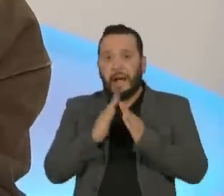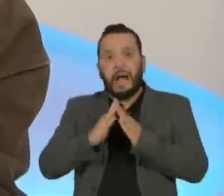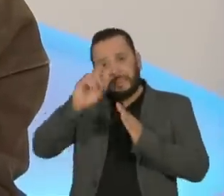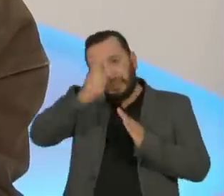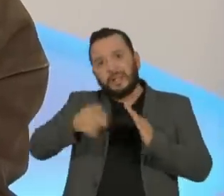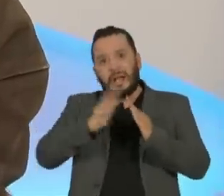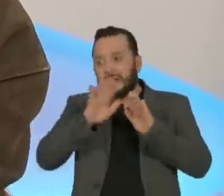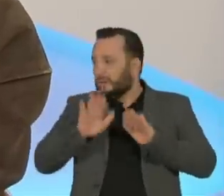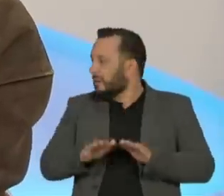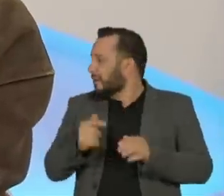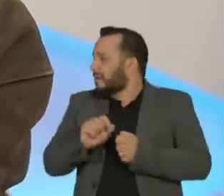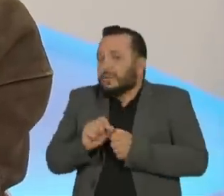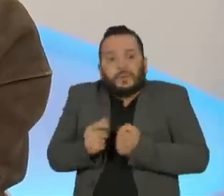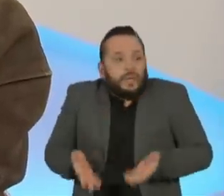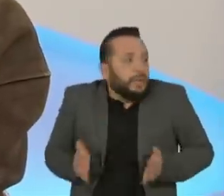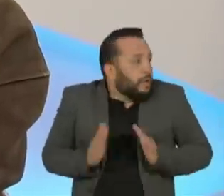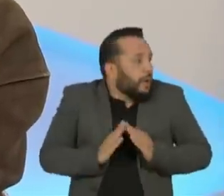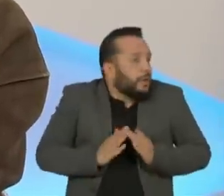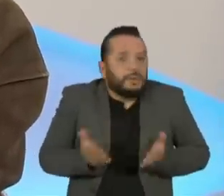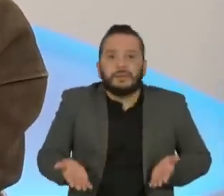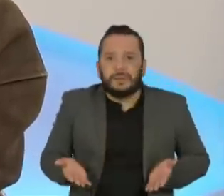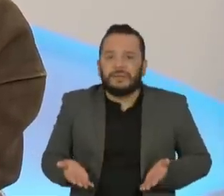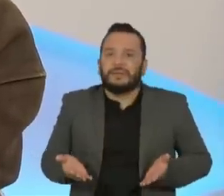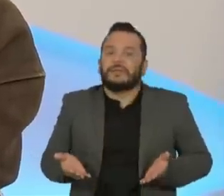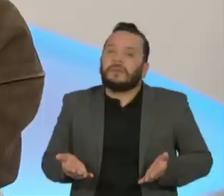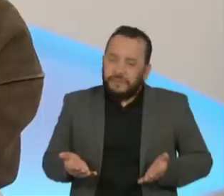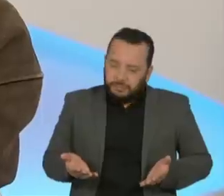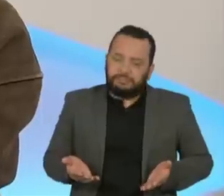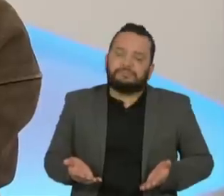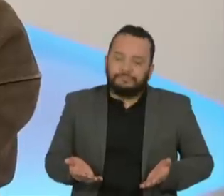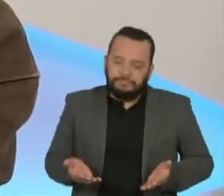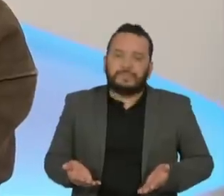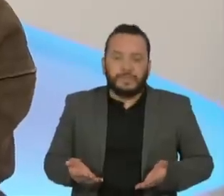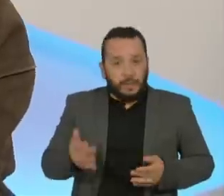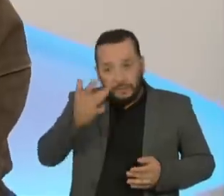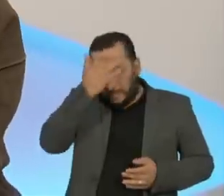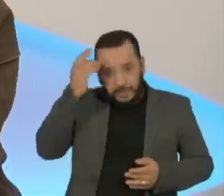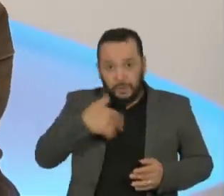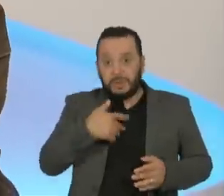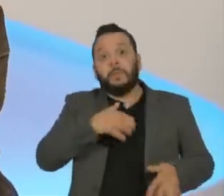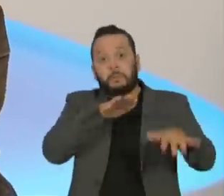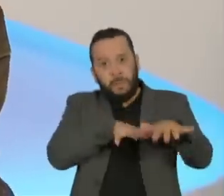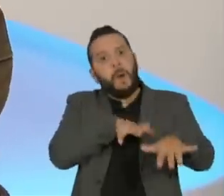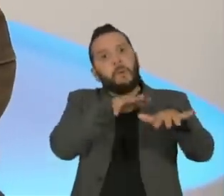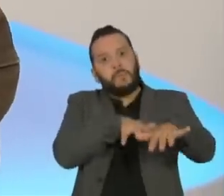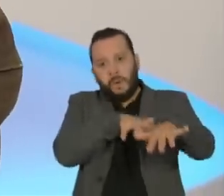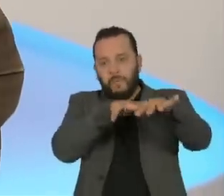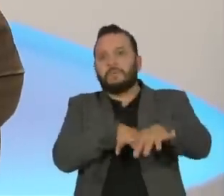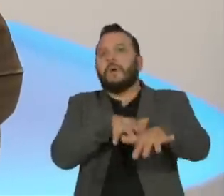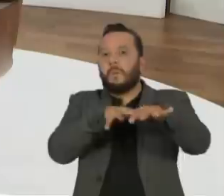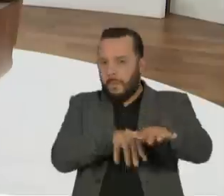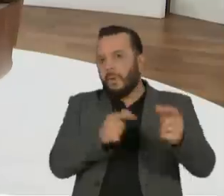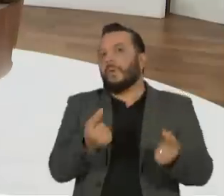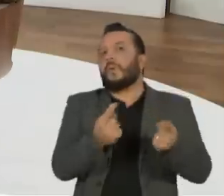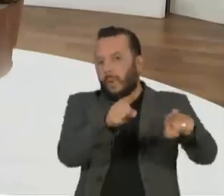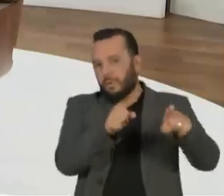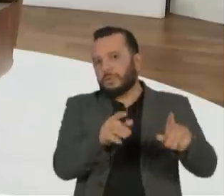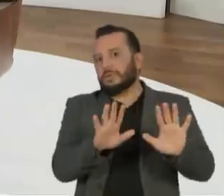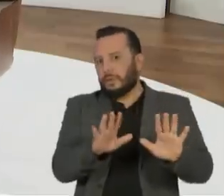não vai te levar a coisa nenhuma. Então, esse tipo de manifestação, ele tem uma genuinidade, mas eu acho que aí sim vem esse